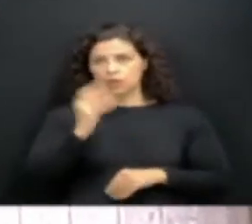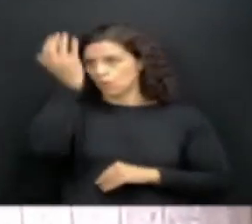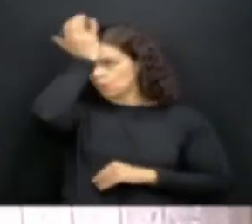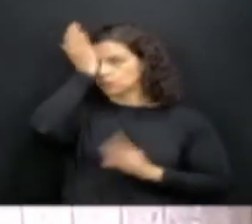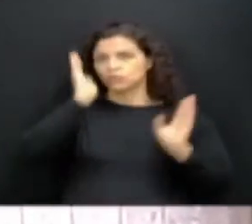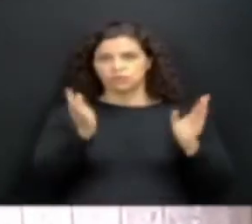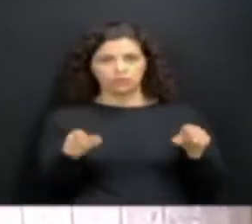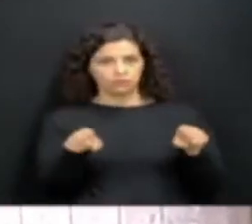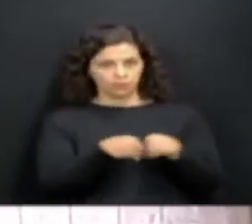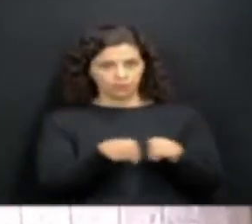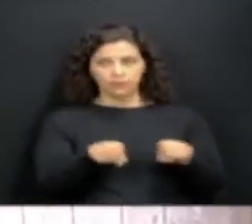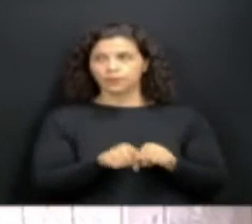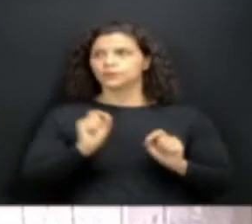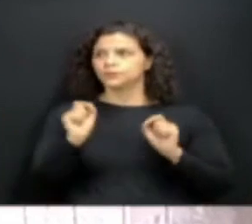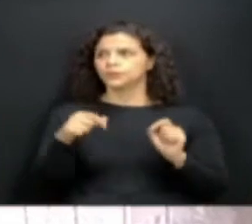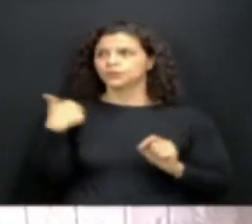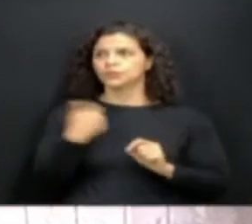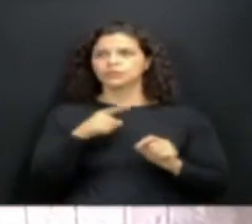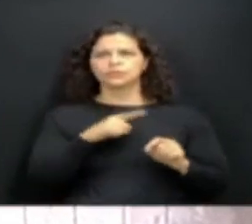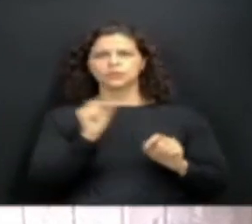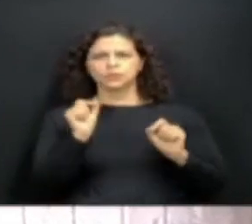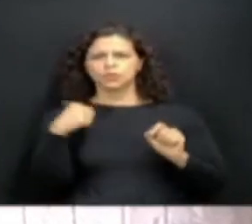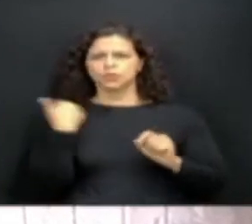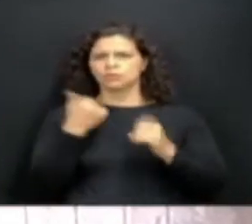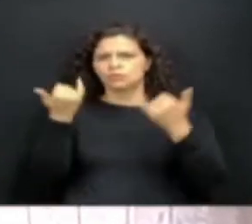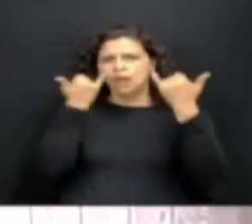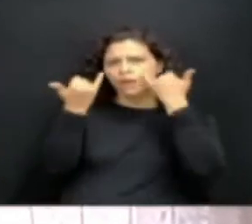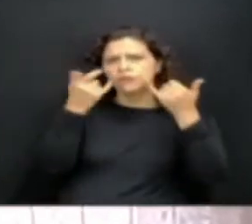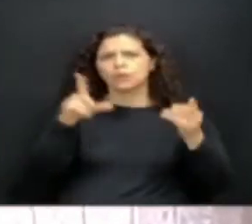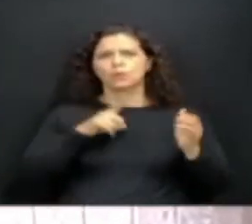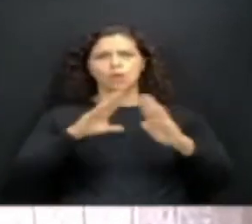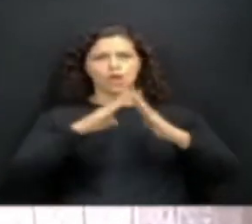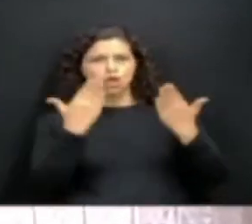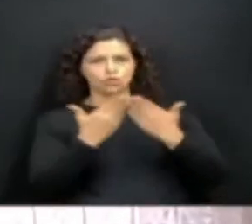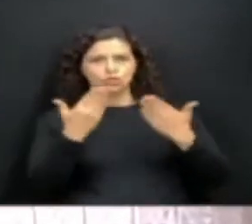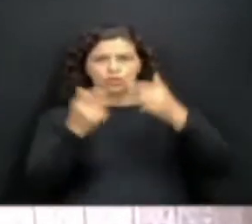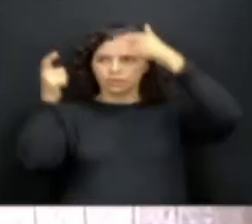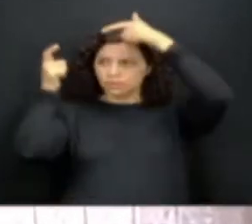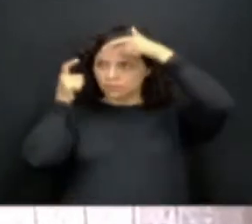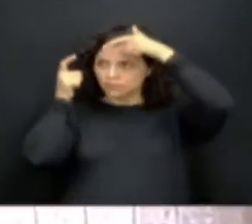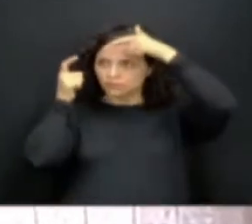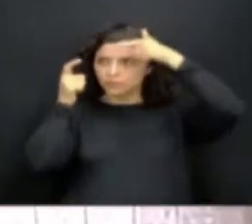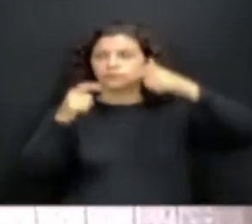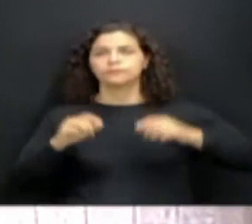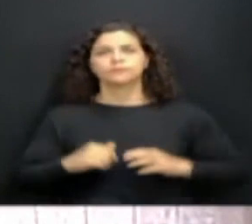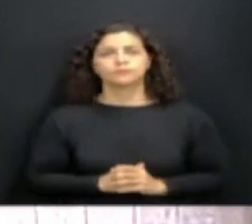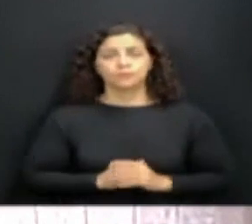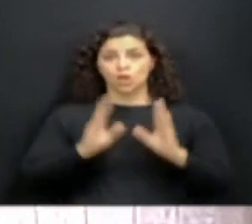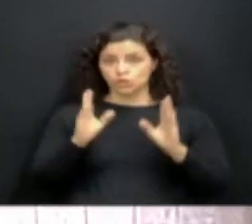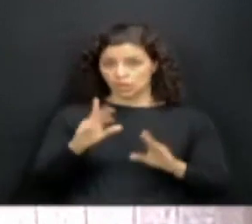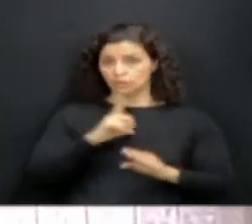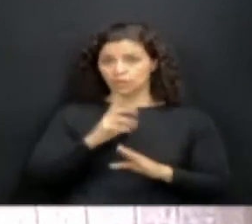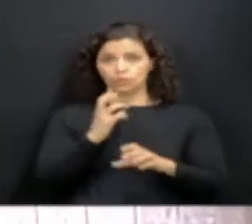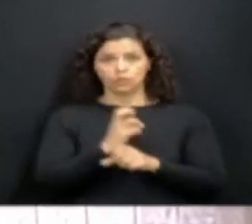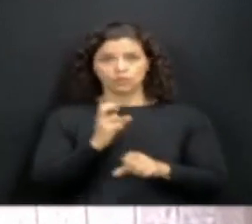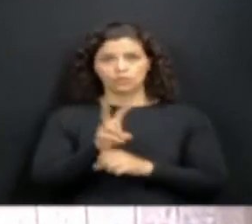governo, é que nos corredores corre a notícia de que os colégios cívico-militares terão pelo menos